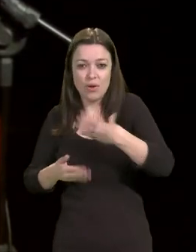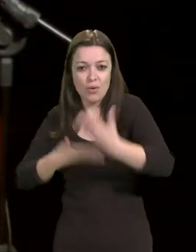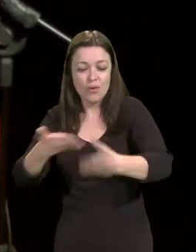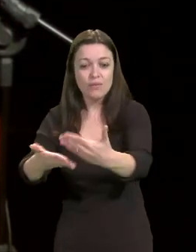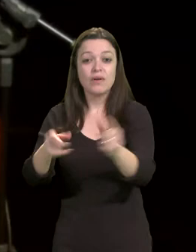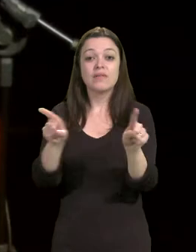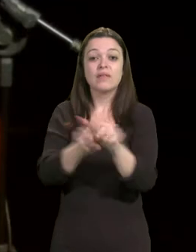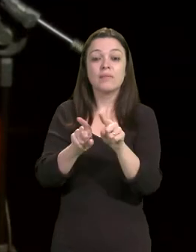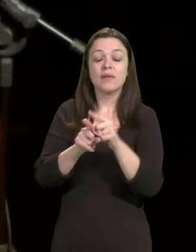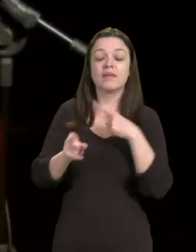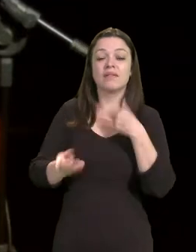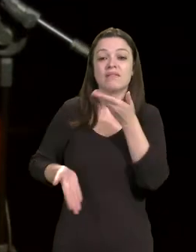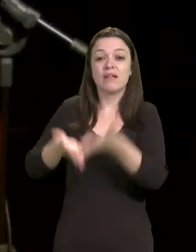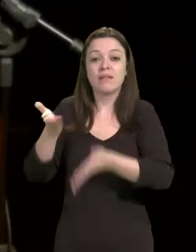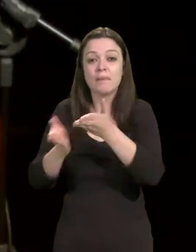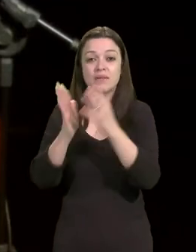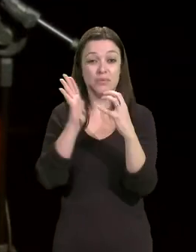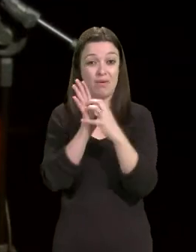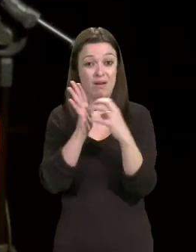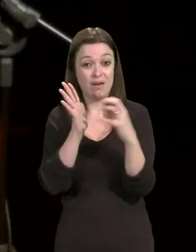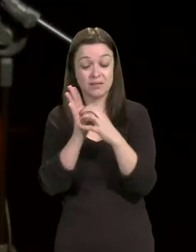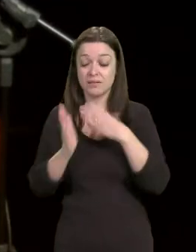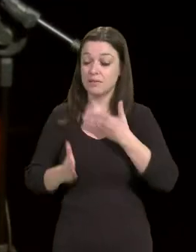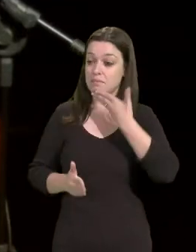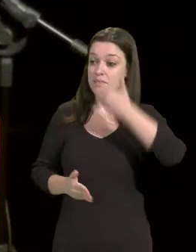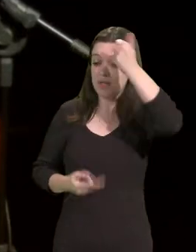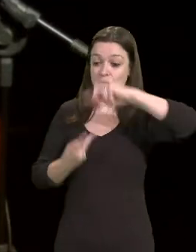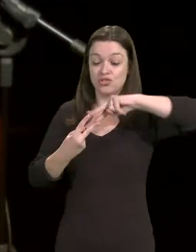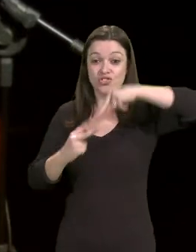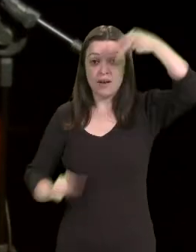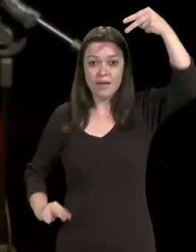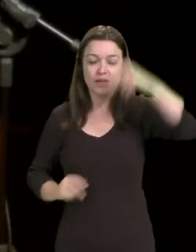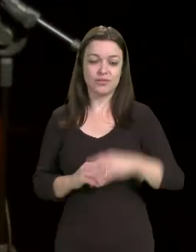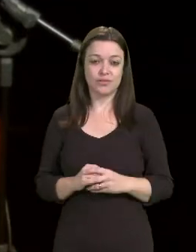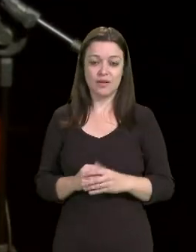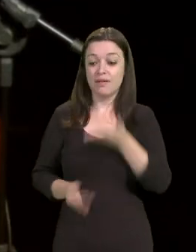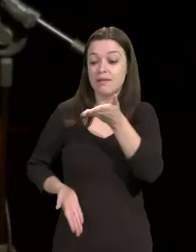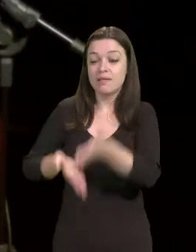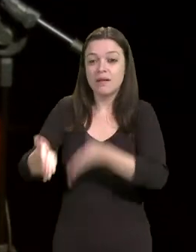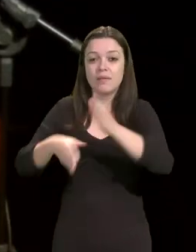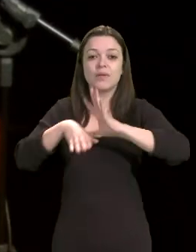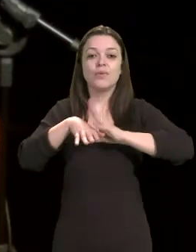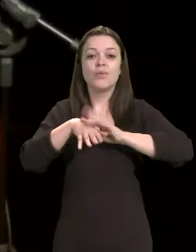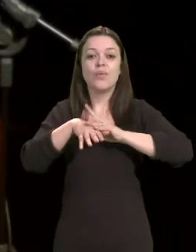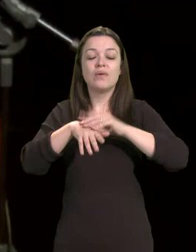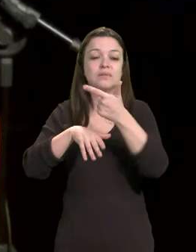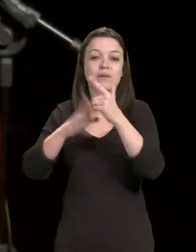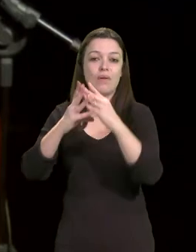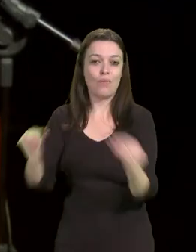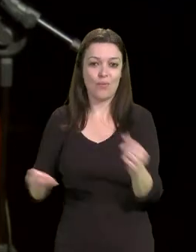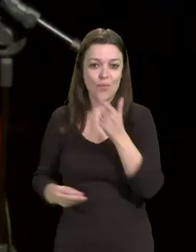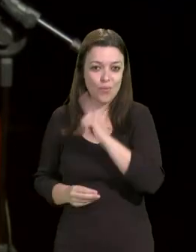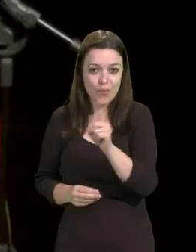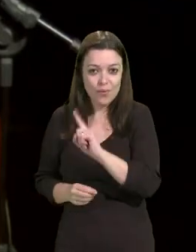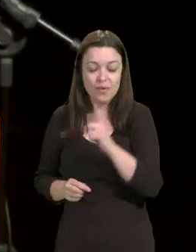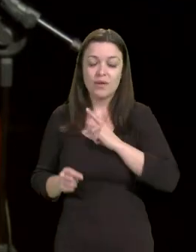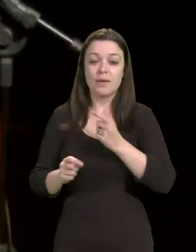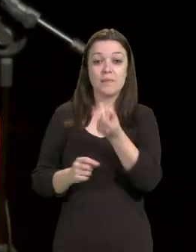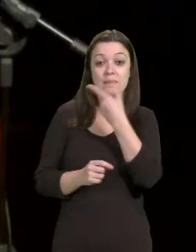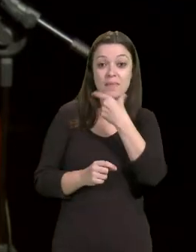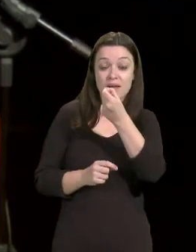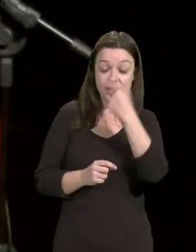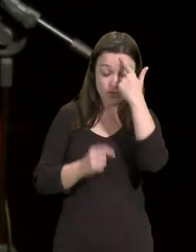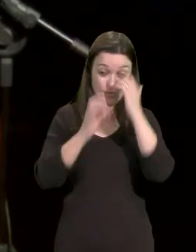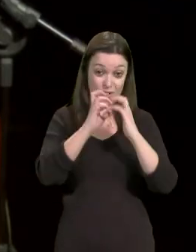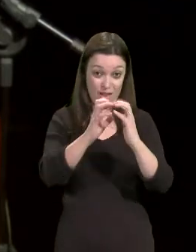tratamento de HIV, melhoramento genético, tratamento para doenças crônicas, medicamentos neurológicos,